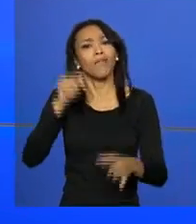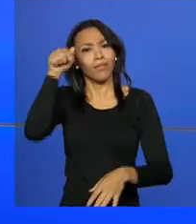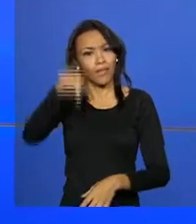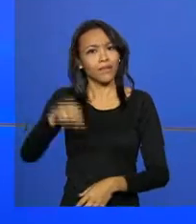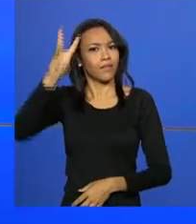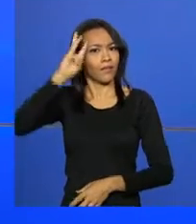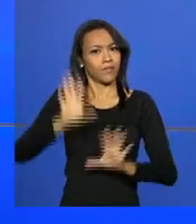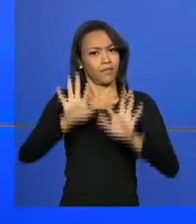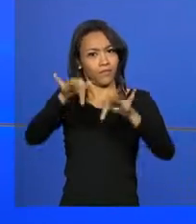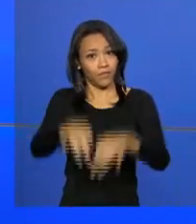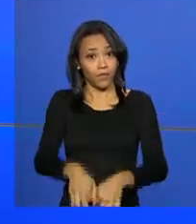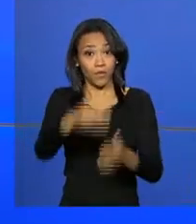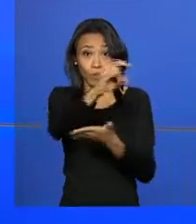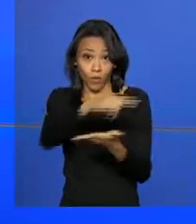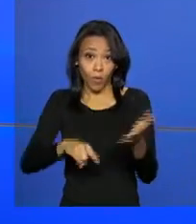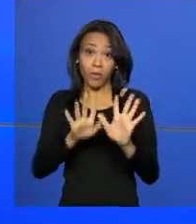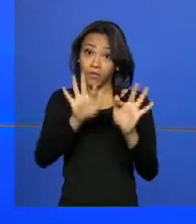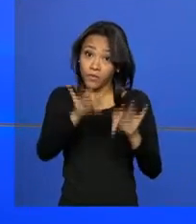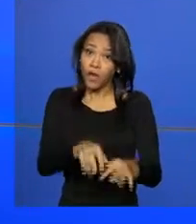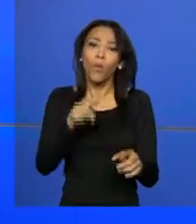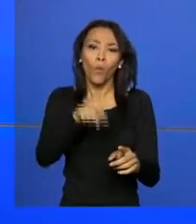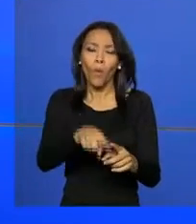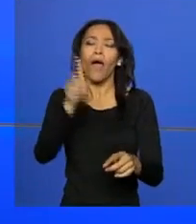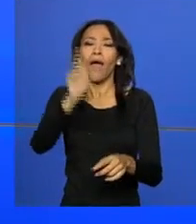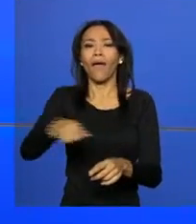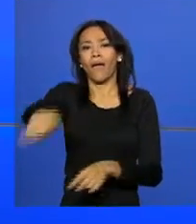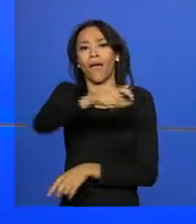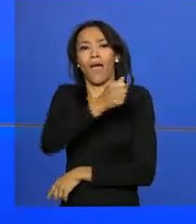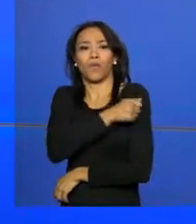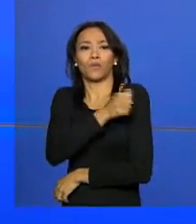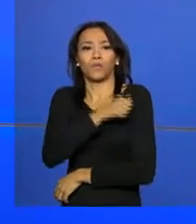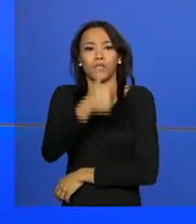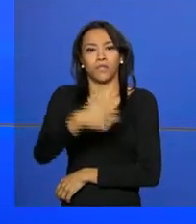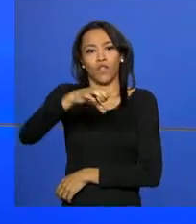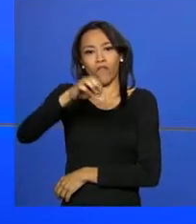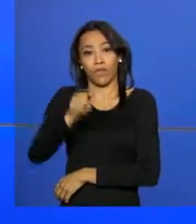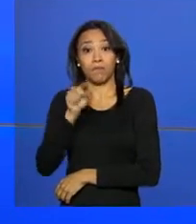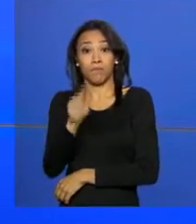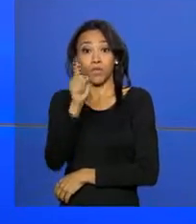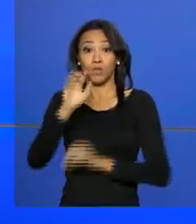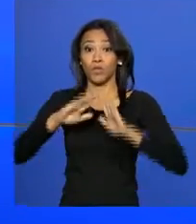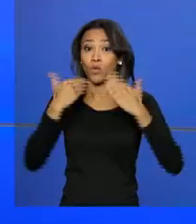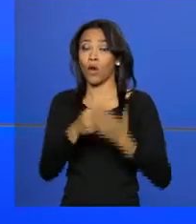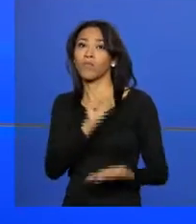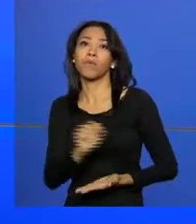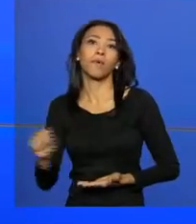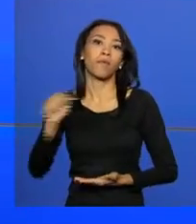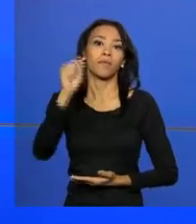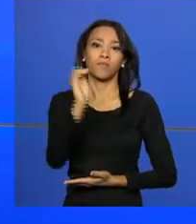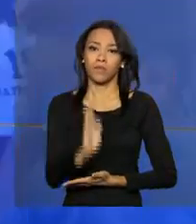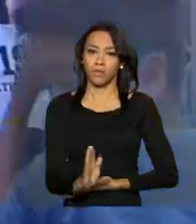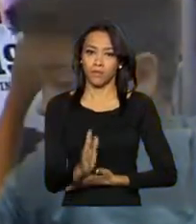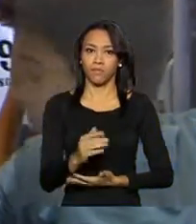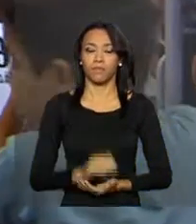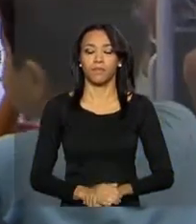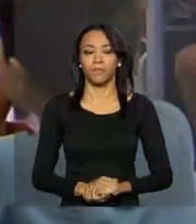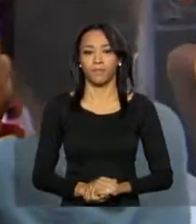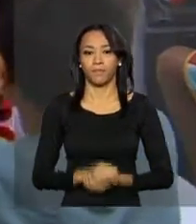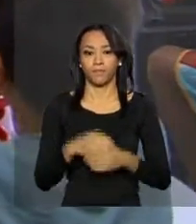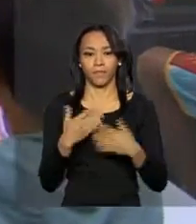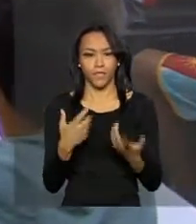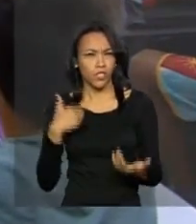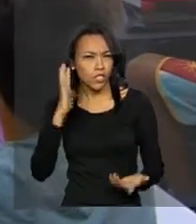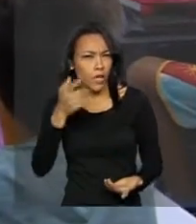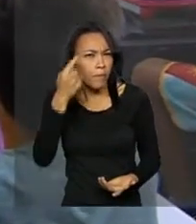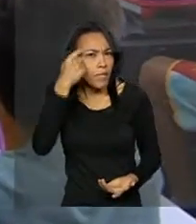nesta terça-feira e o documento final vai valer para alunos de 190 mil escolas em todo o país. Já